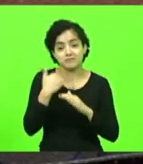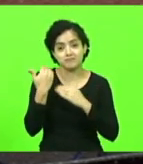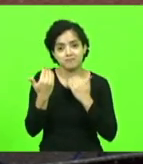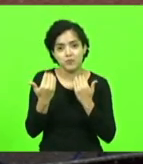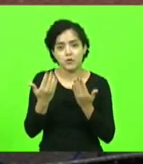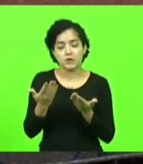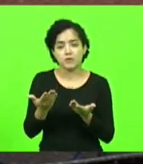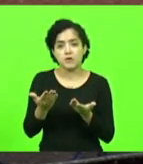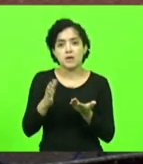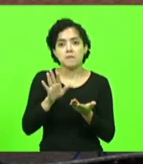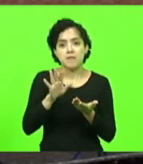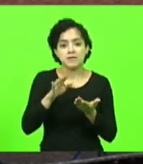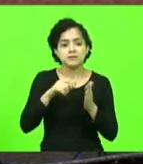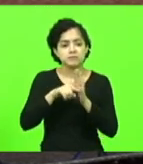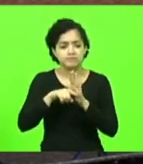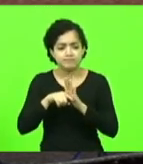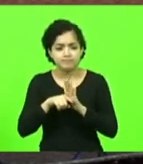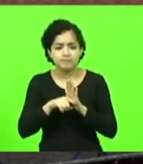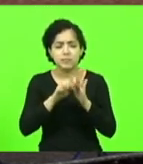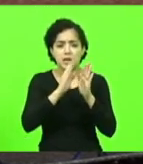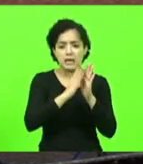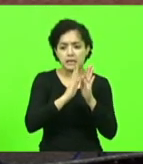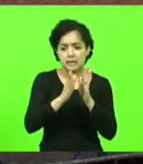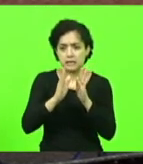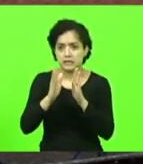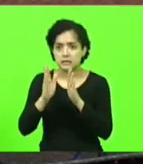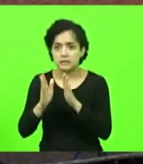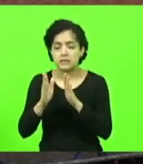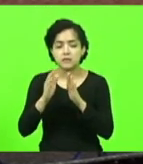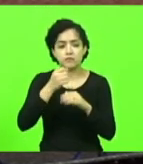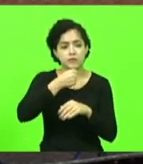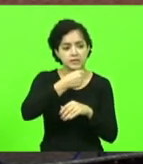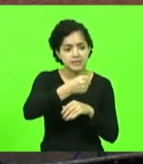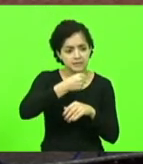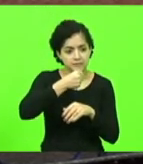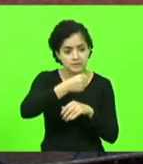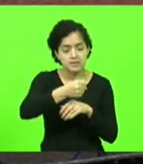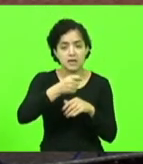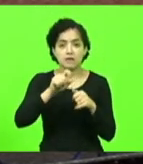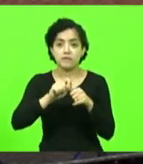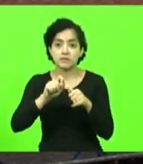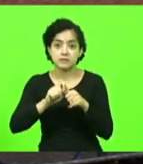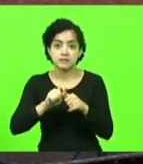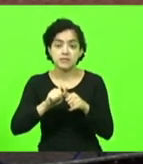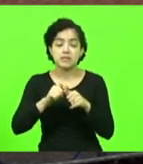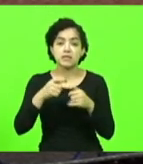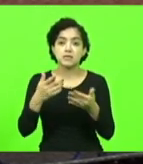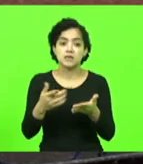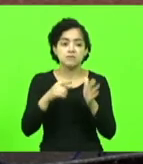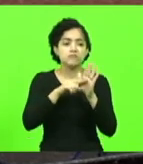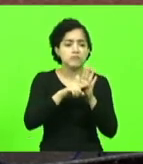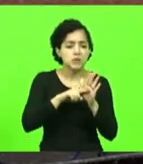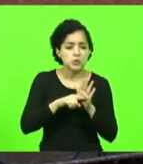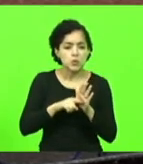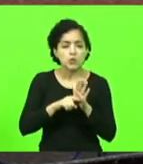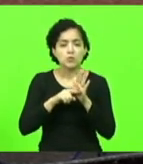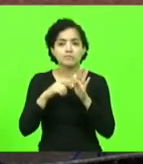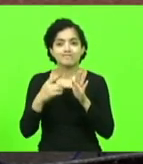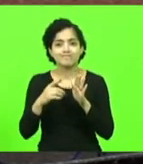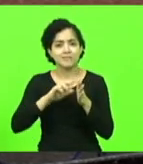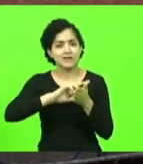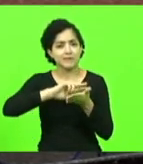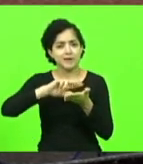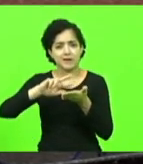preciso ir em arquivos, preciso consultar e entrevistar pessoas, é preciso buscar bibliotecas, enfim,